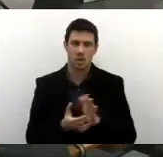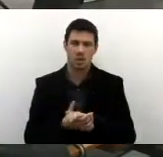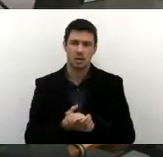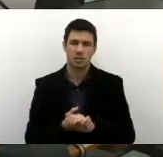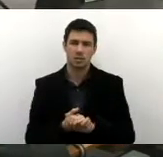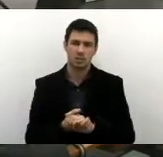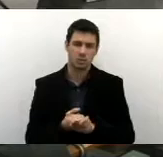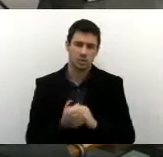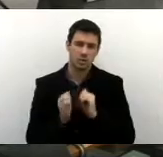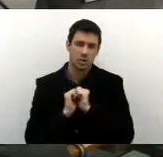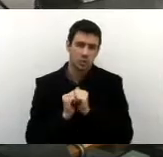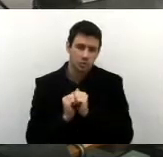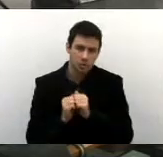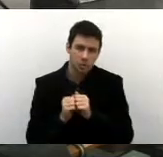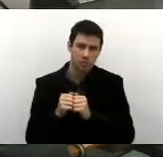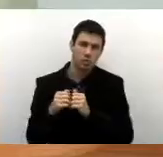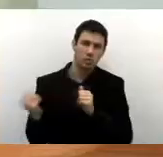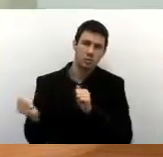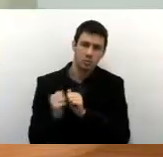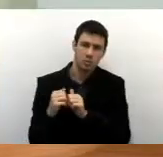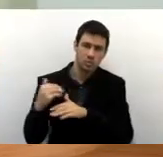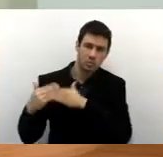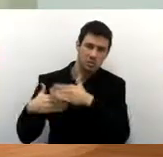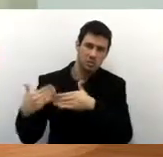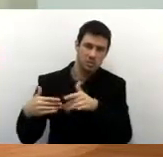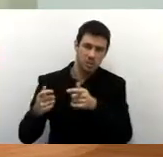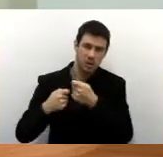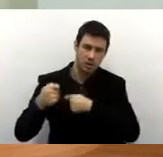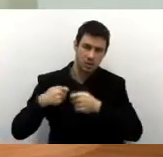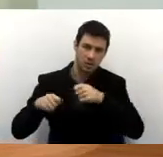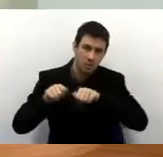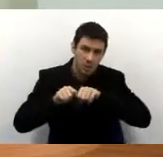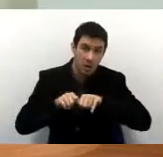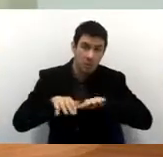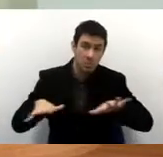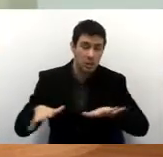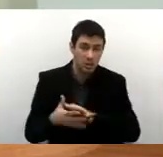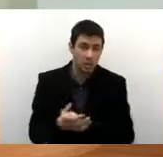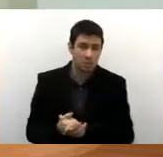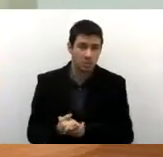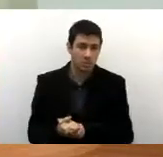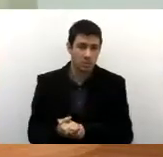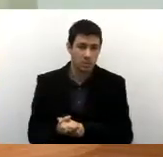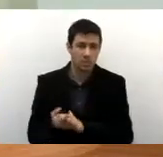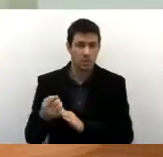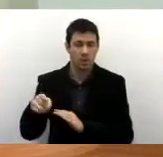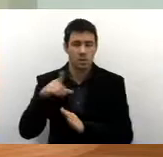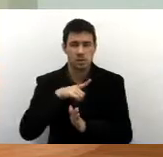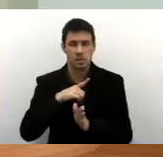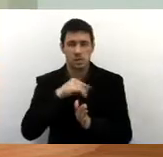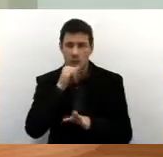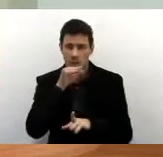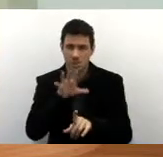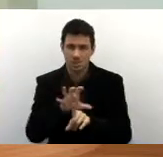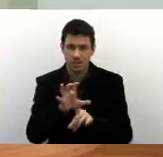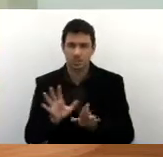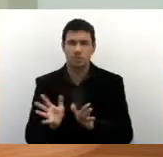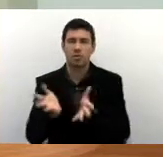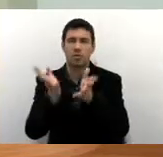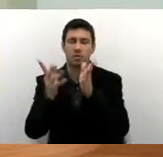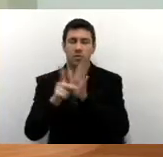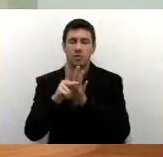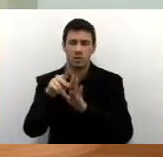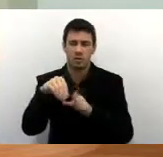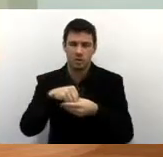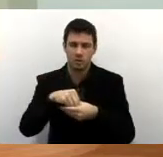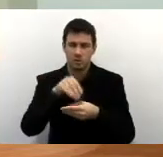junto com o desenvolvimento econômico para ampliar esses incentivos das empresas para trazer mais empresas e para segurar